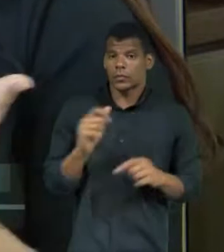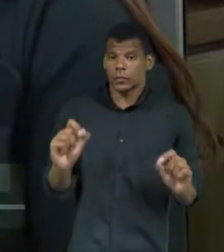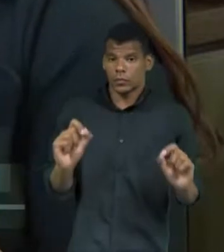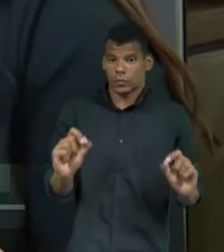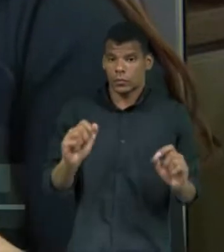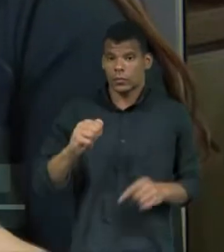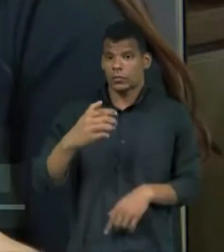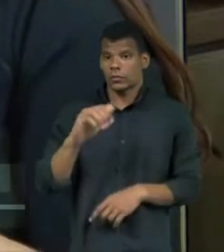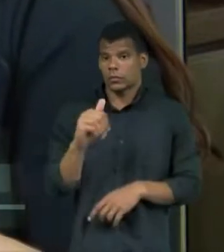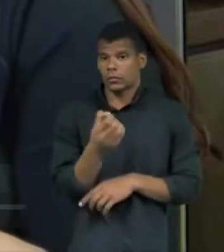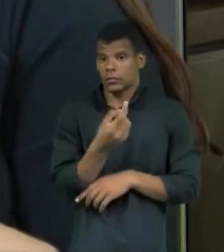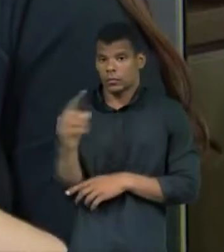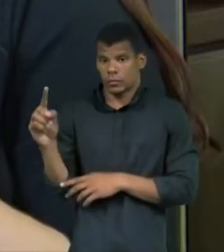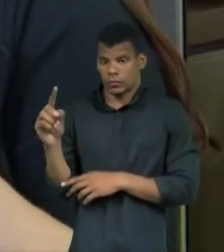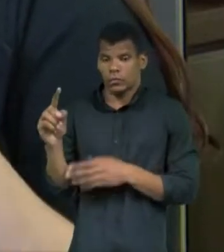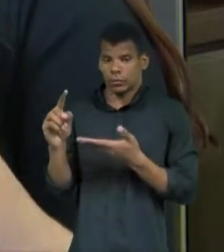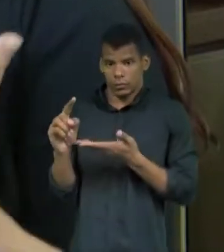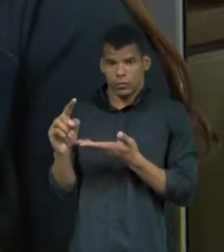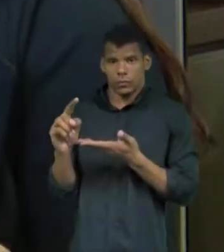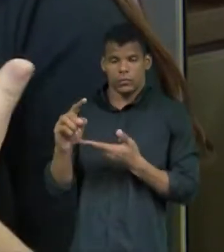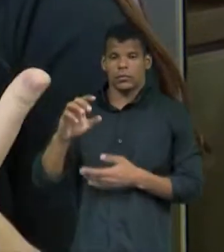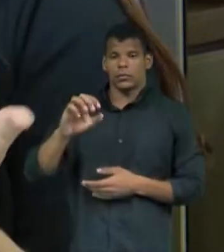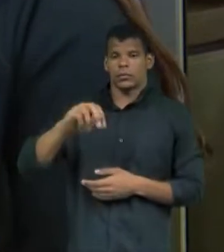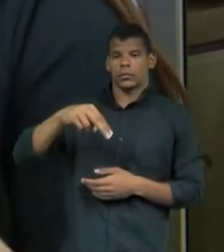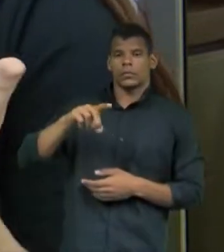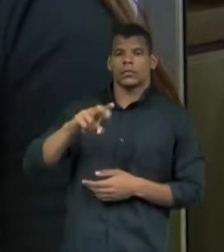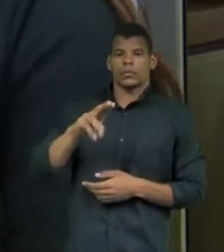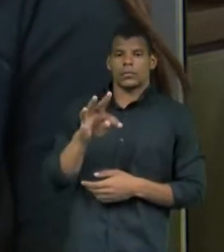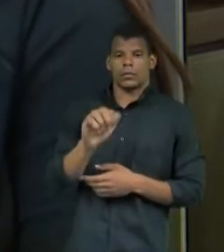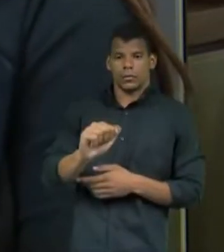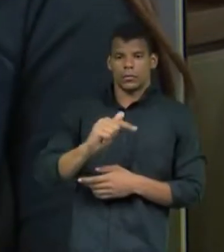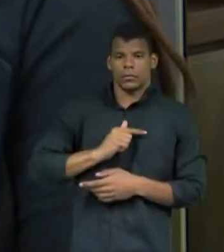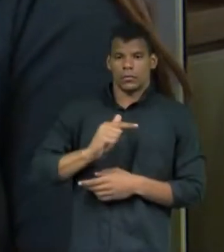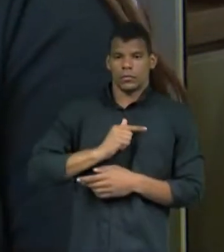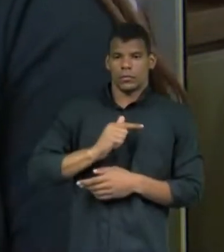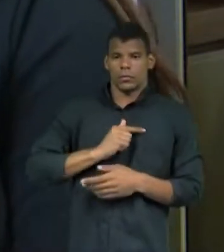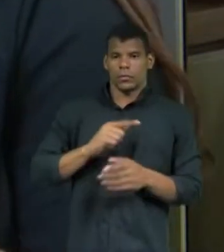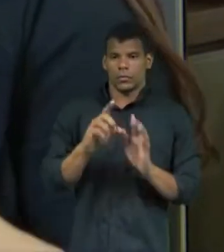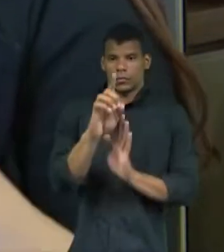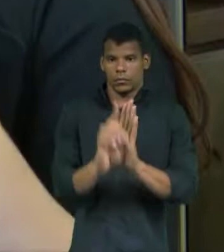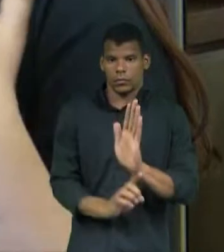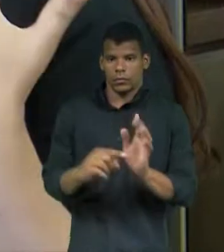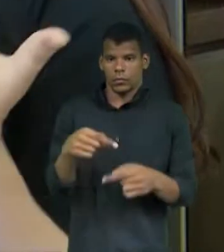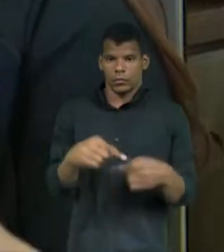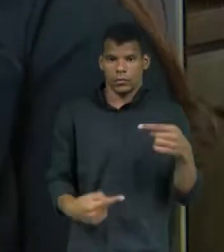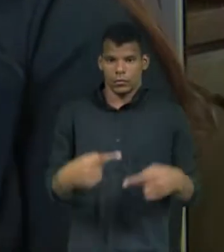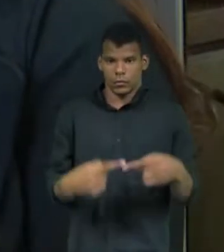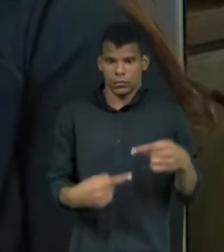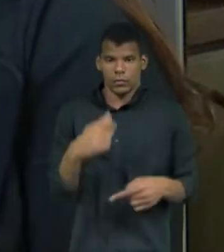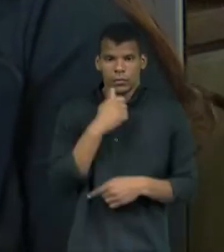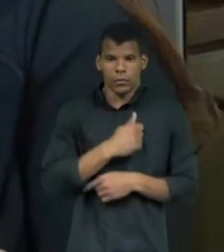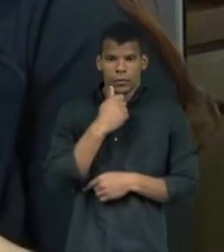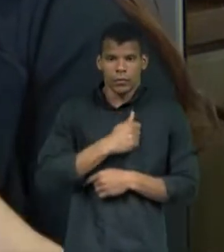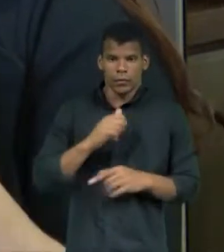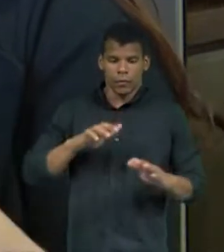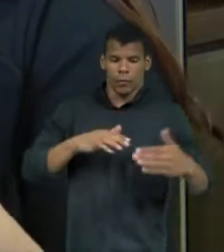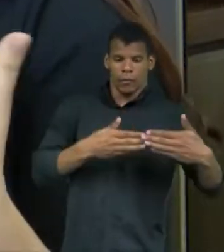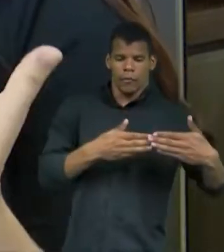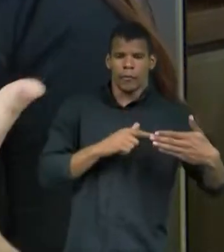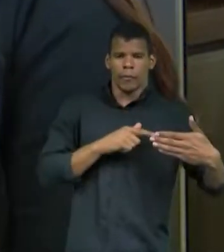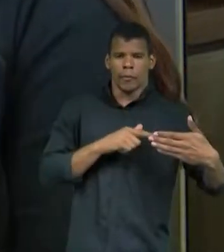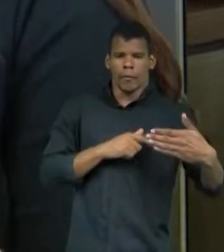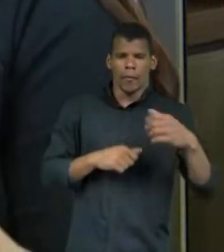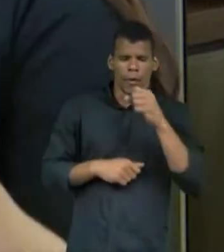aquela conduta com o objetivo de restringir ou de não reconhecer os direitos políticos da mulher. Toda aquela exclusão,